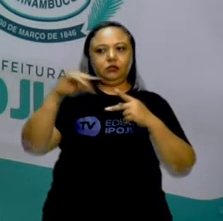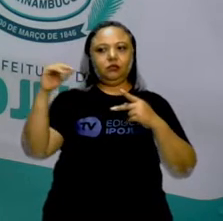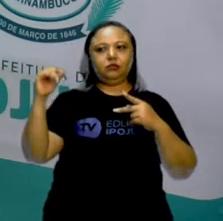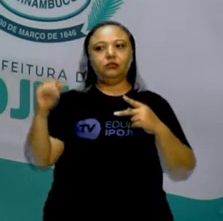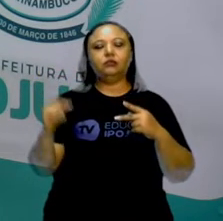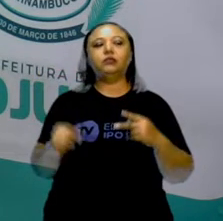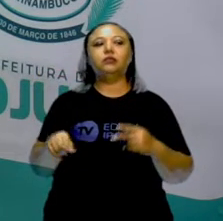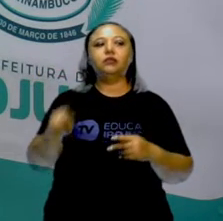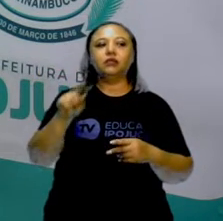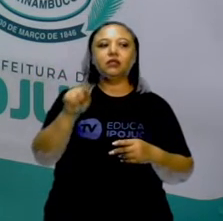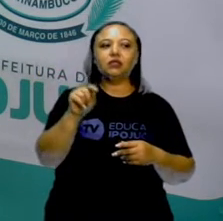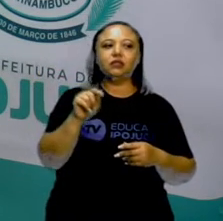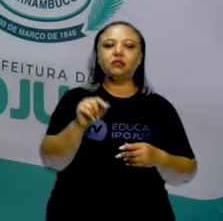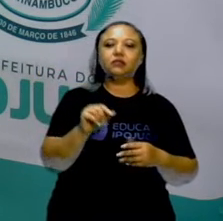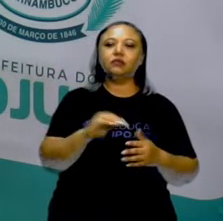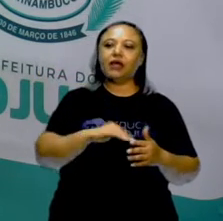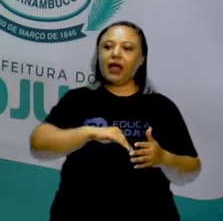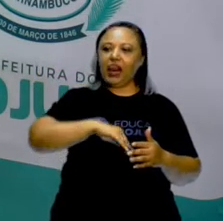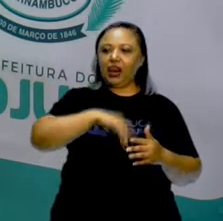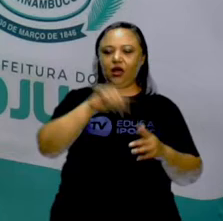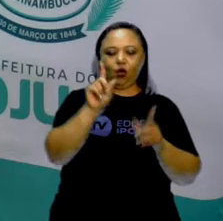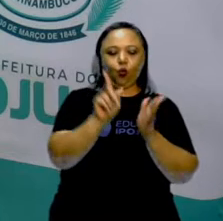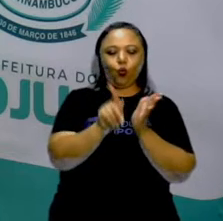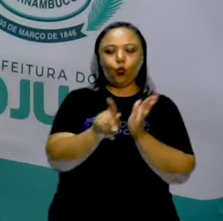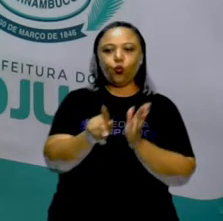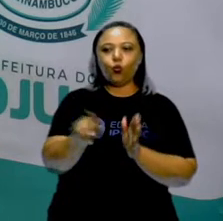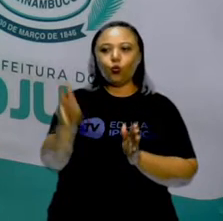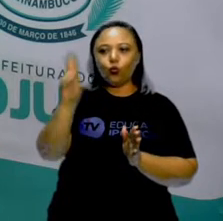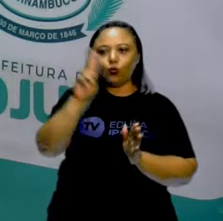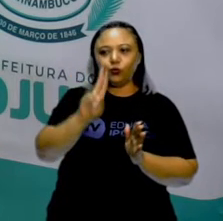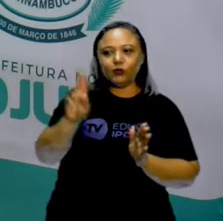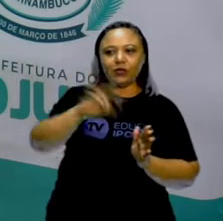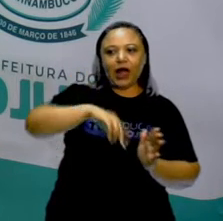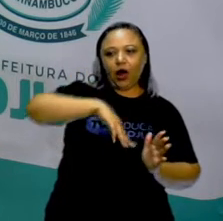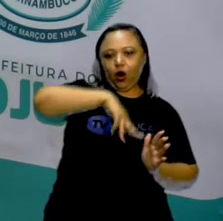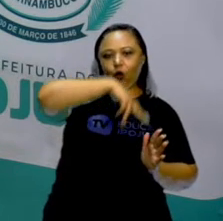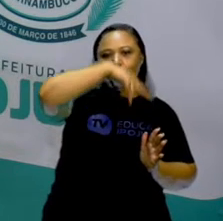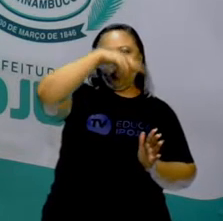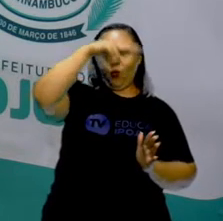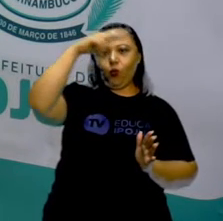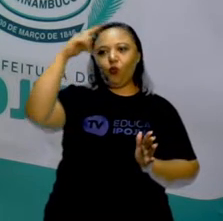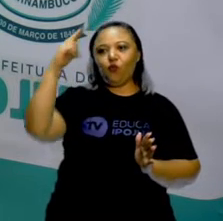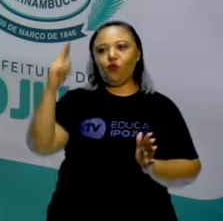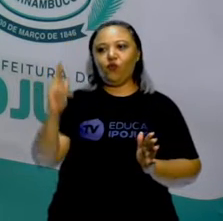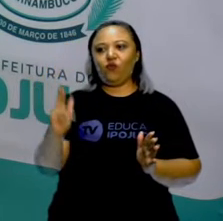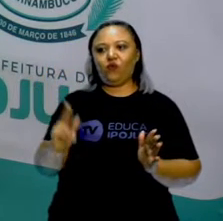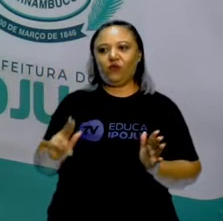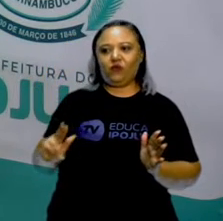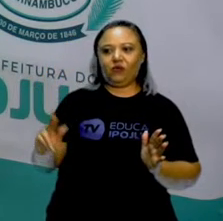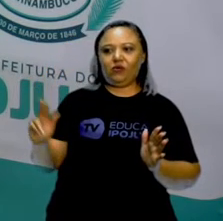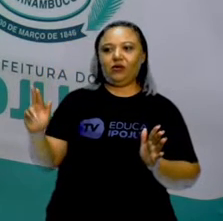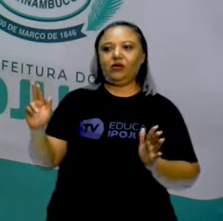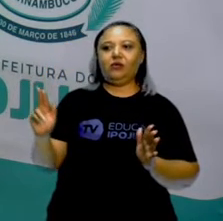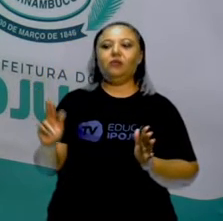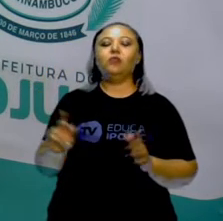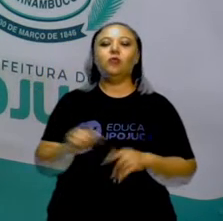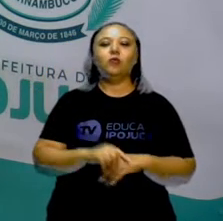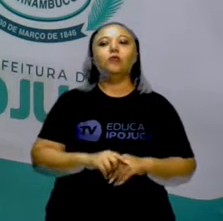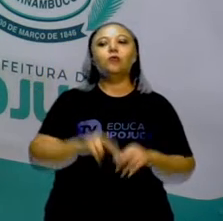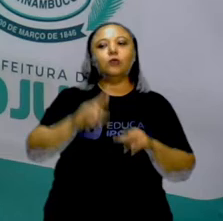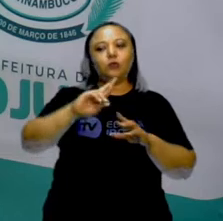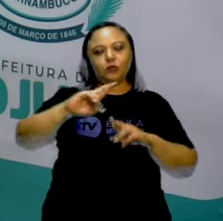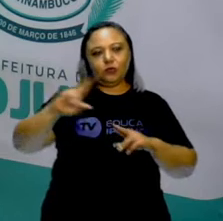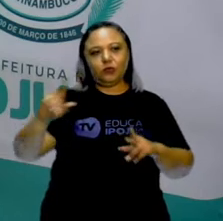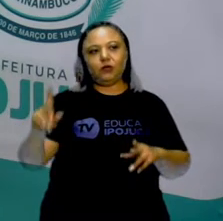explora nesse quadro as curvas, né? E proporções diferentes. Pois é,